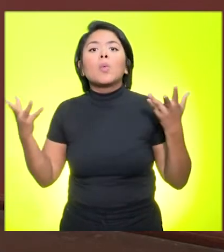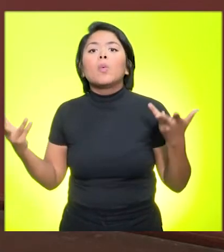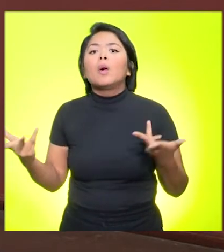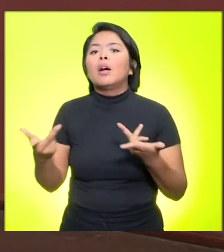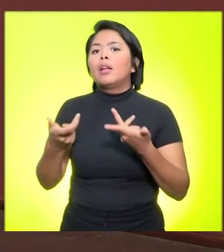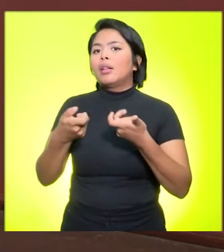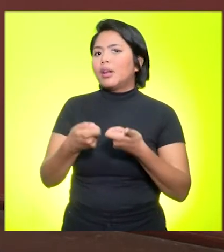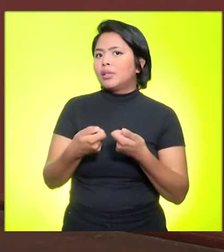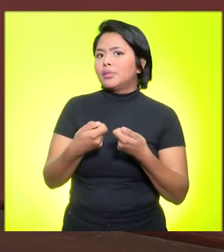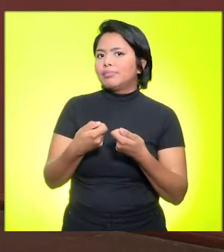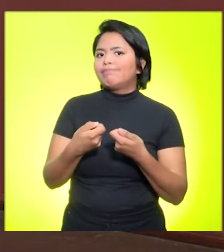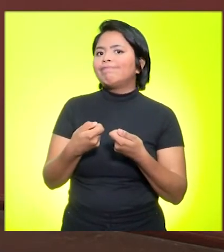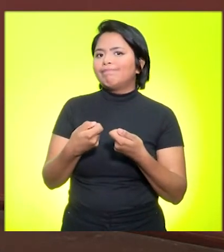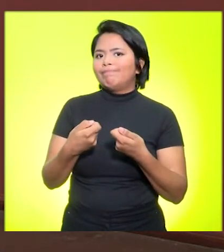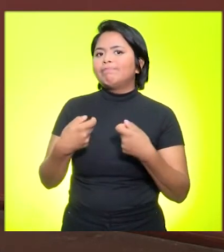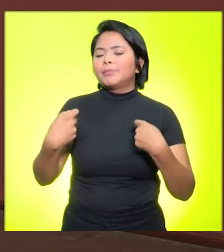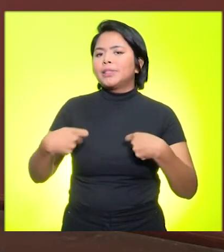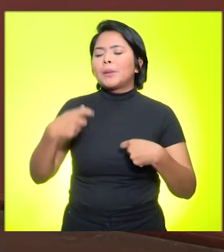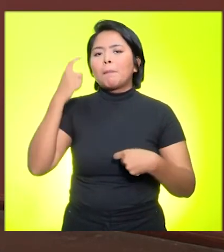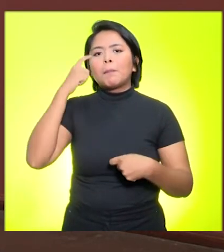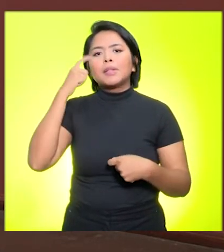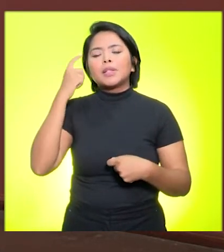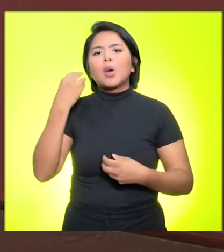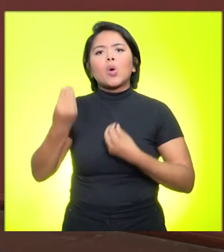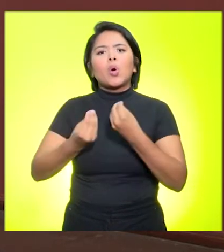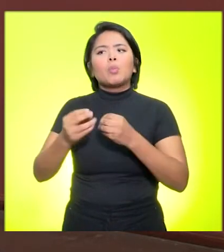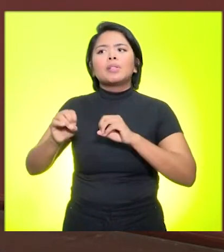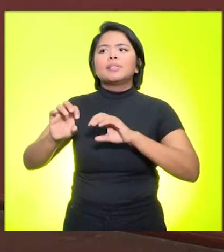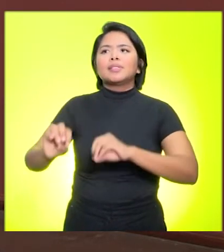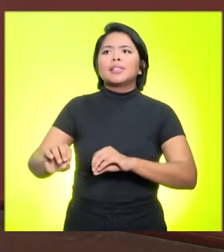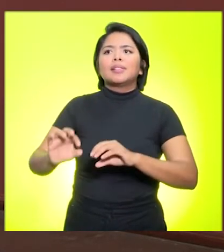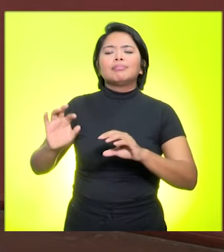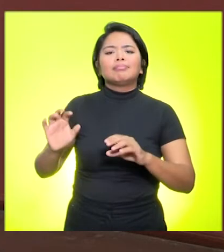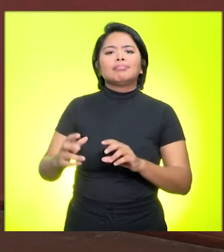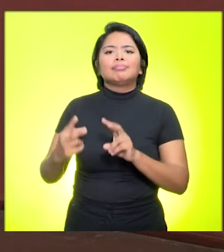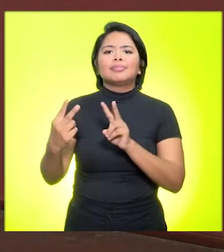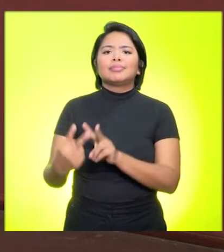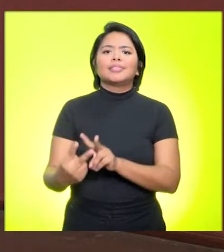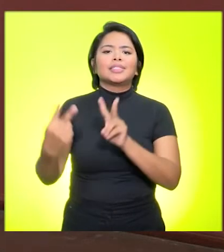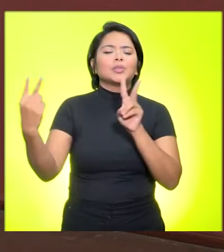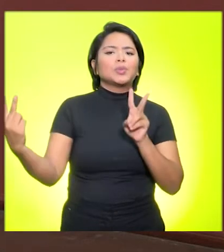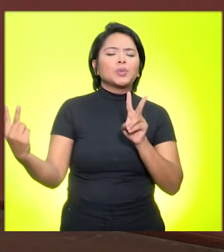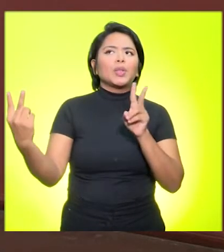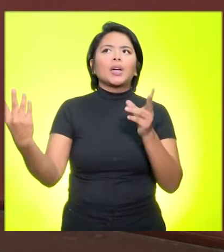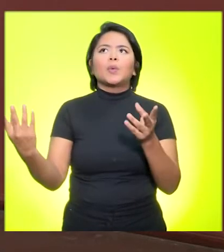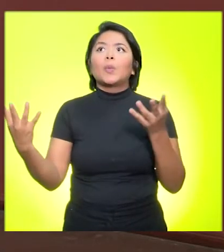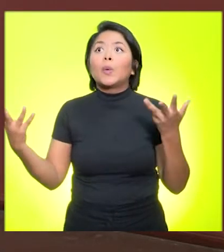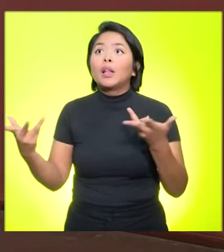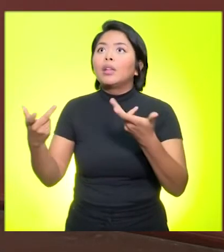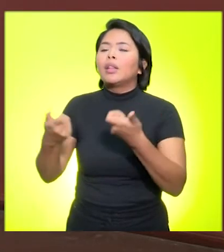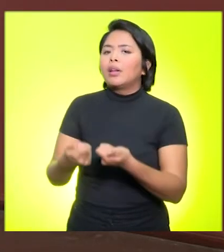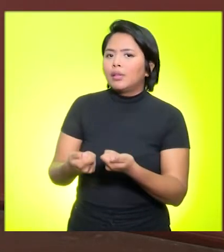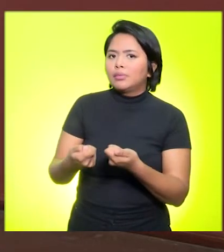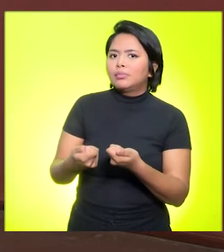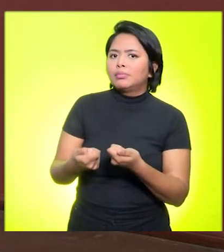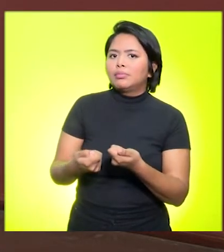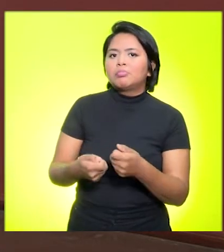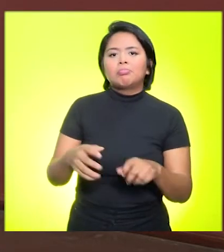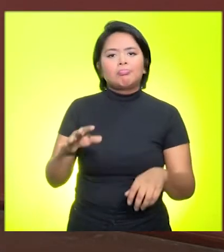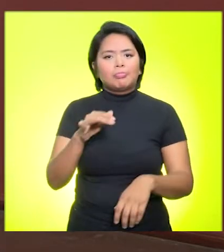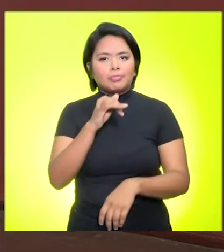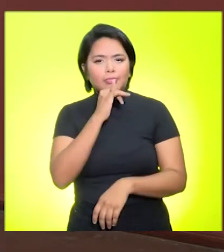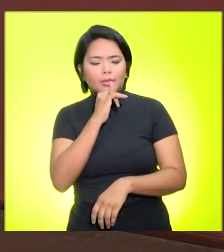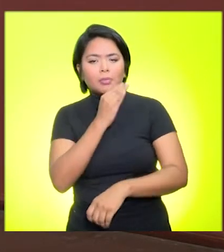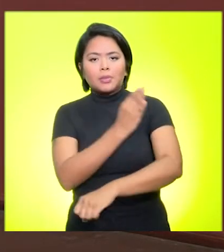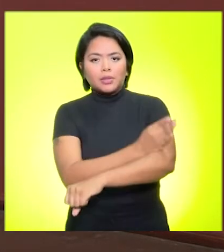formação à distância de qualidade, independente da área. Se é licenciatura, bacharelado, tecnólogo. Então,